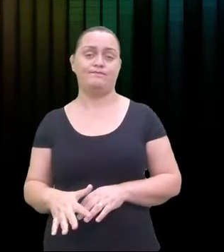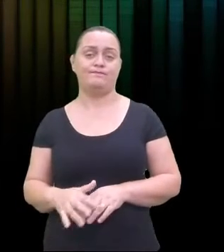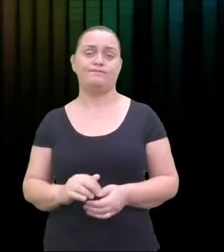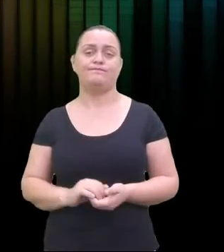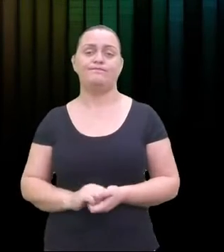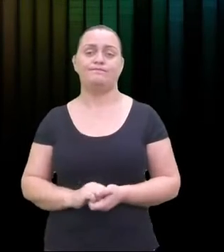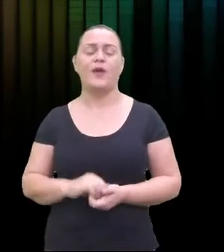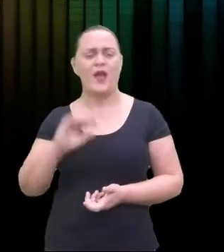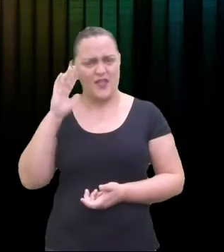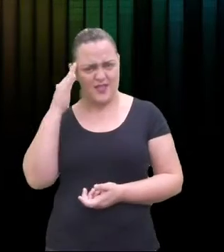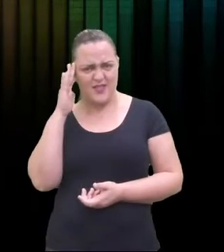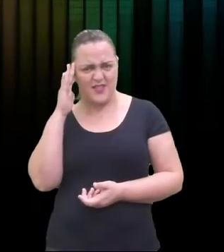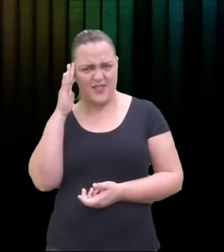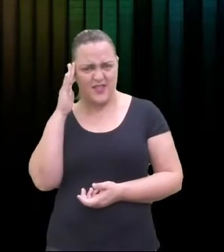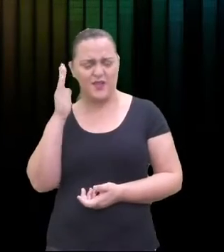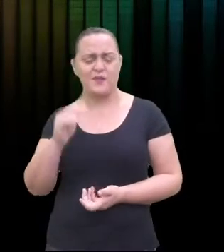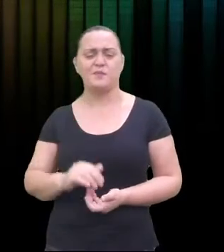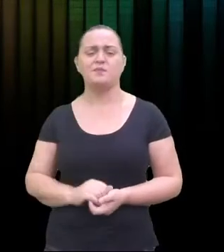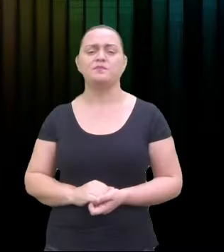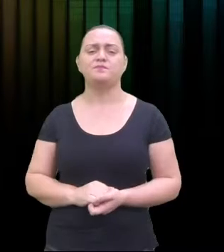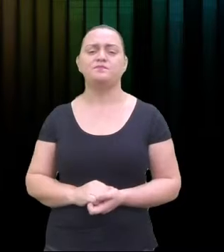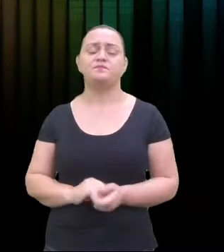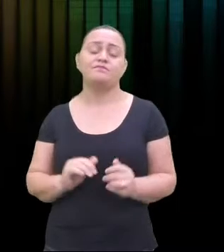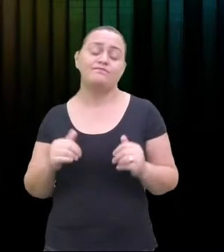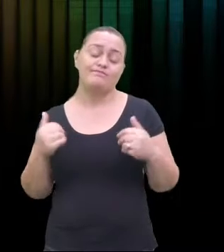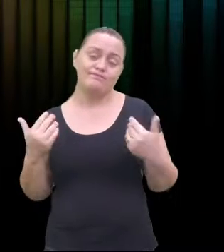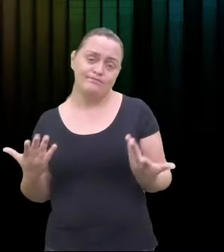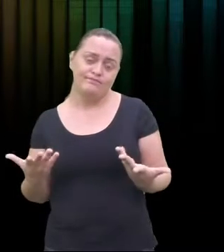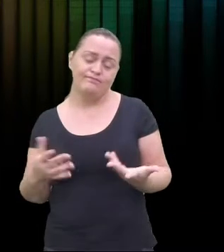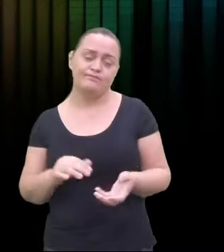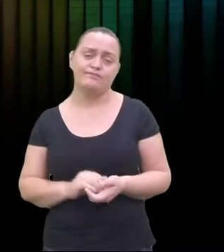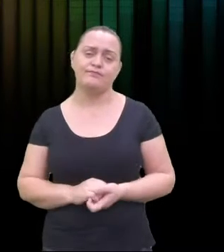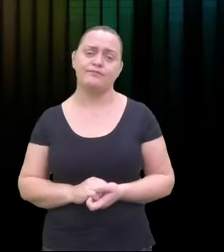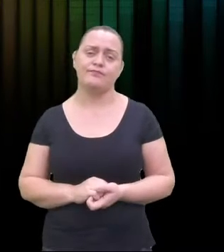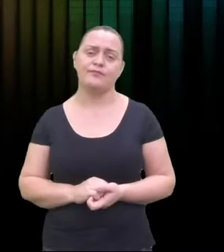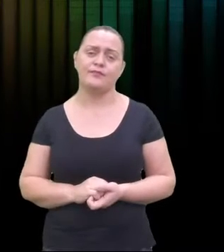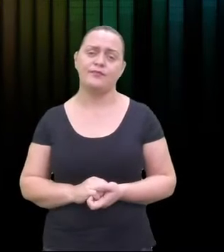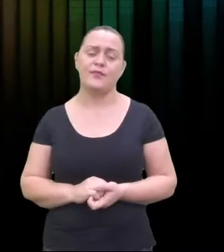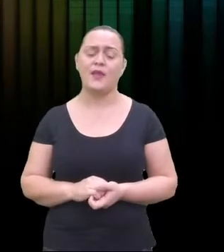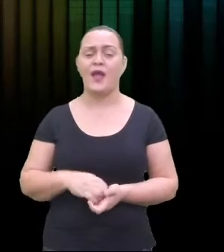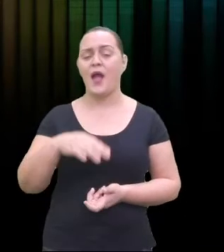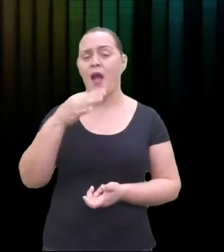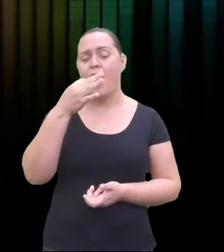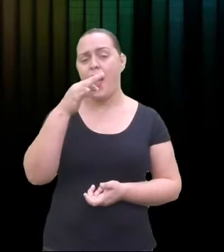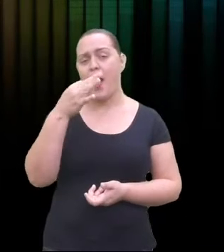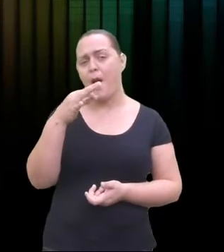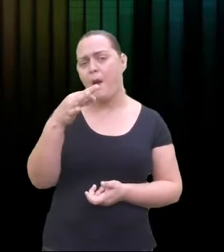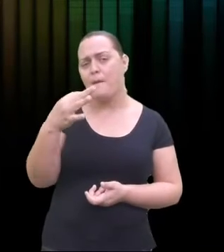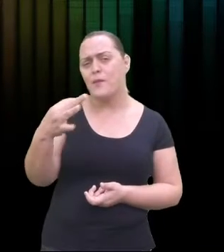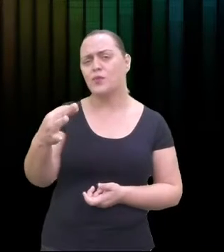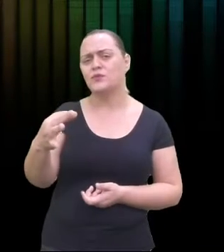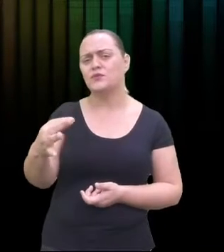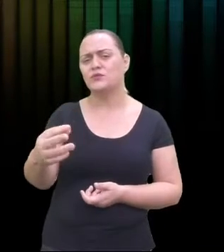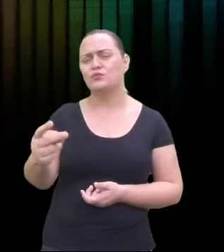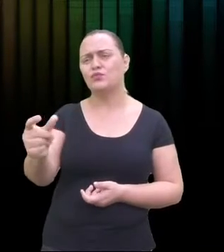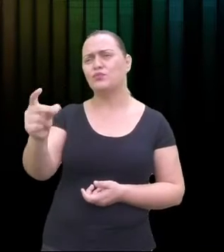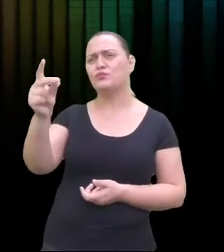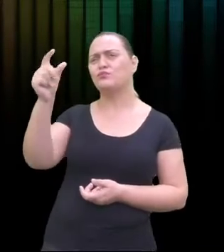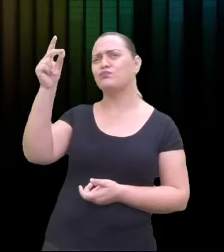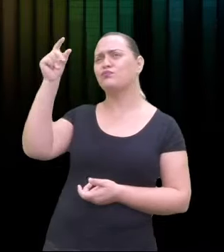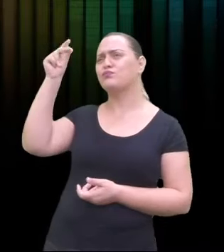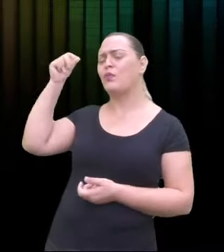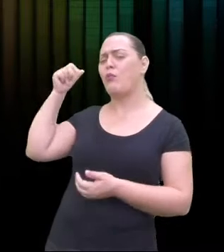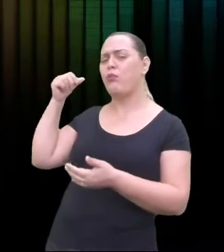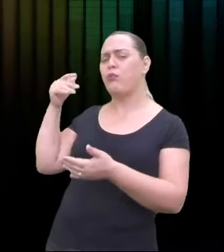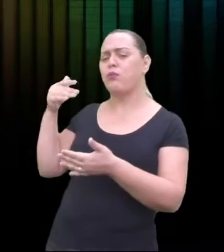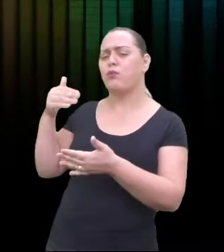Deu para entender? As evidências de que a música é conhecida e praticada desde a pré-história é uma